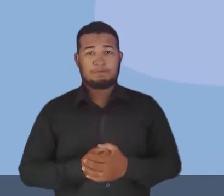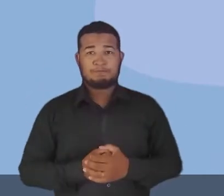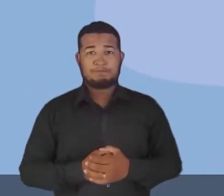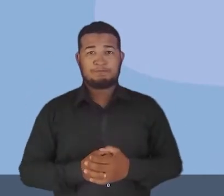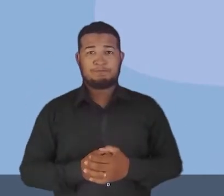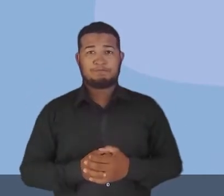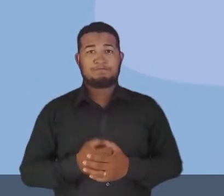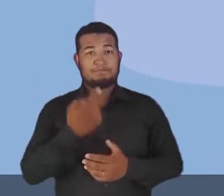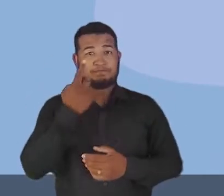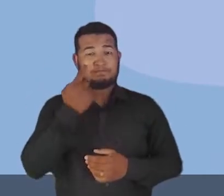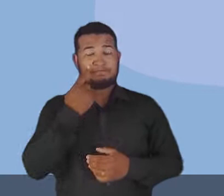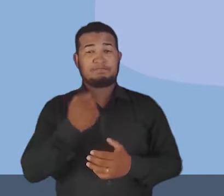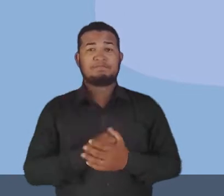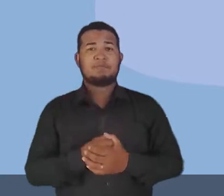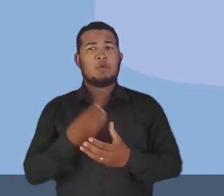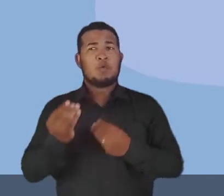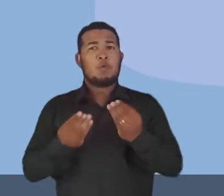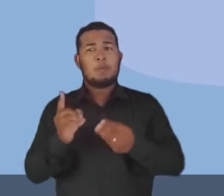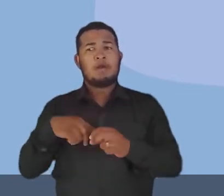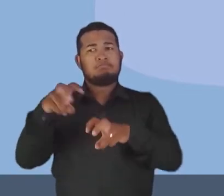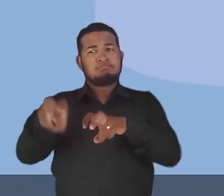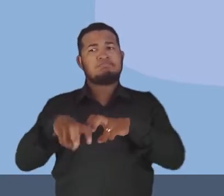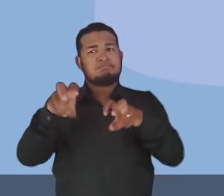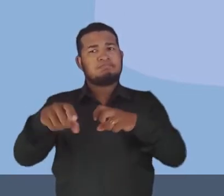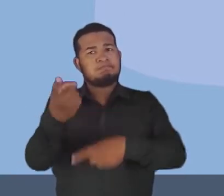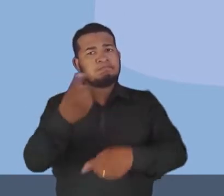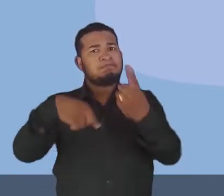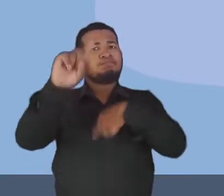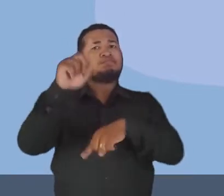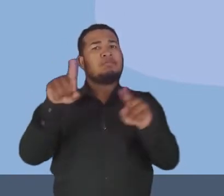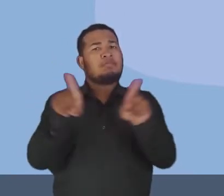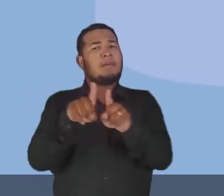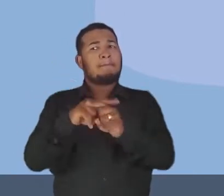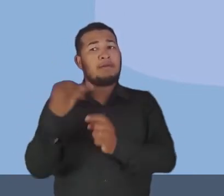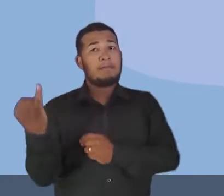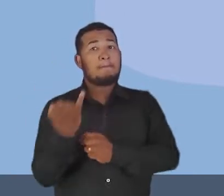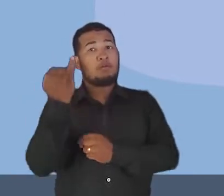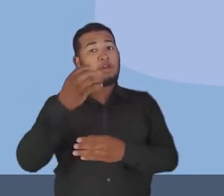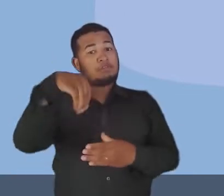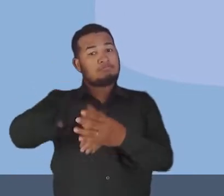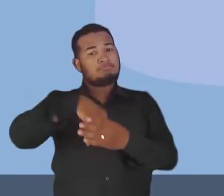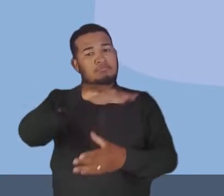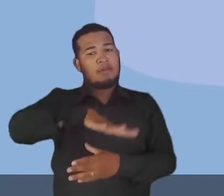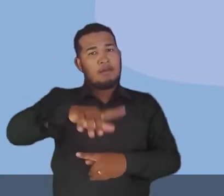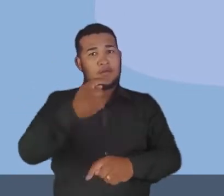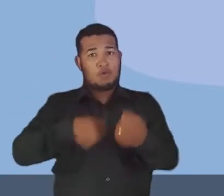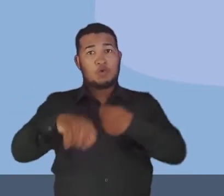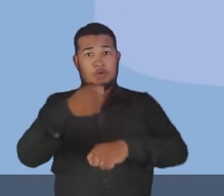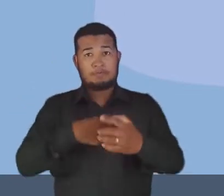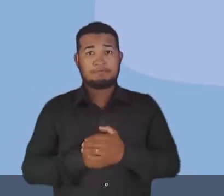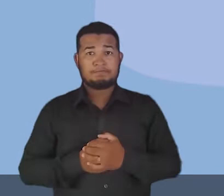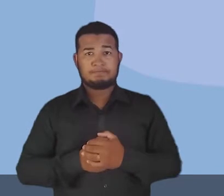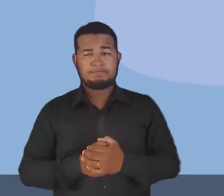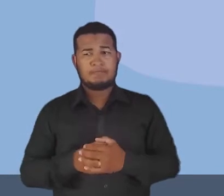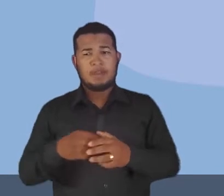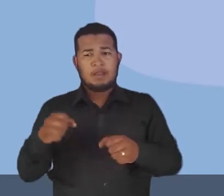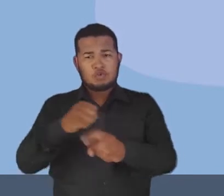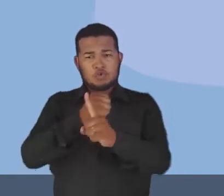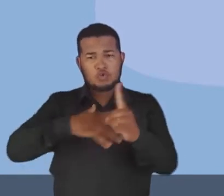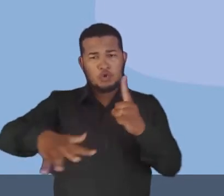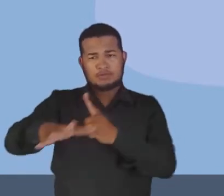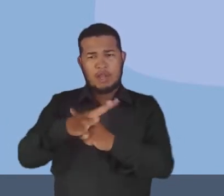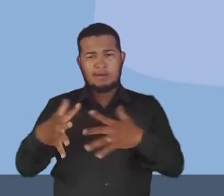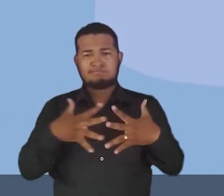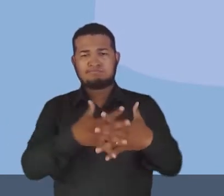Bom, a evolução do campo brasileiro e sua importância no setor econômico. Os conflitos sociais no campo que